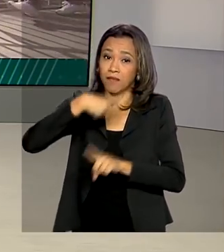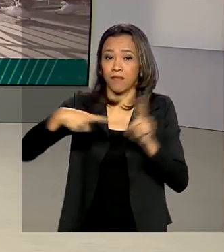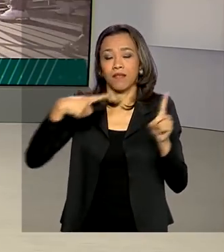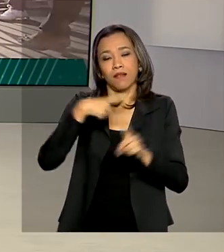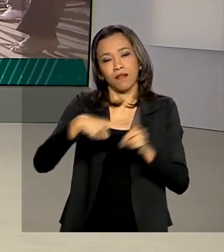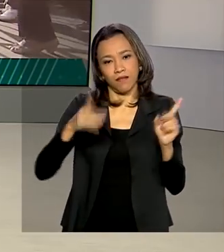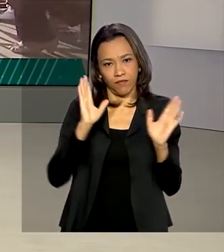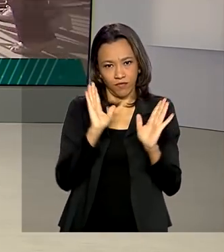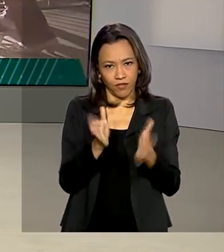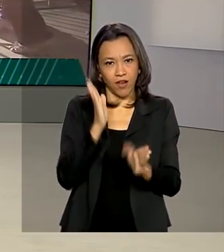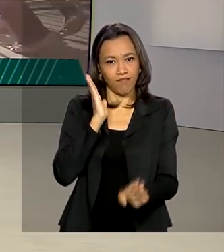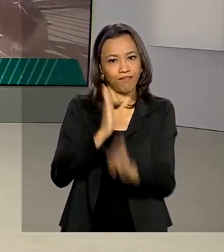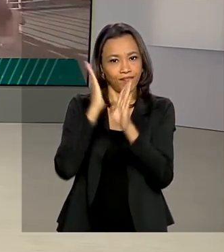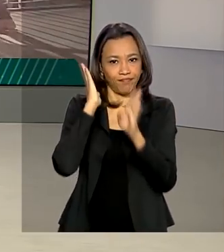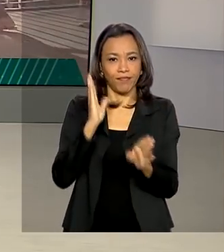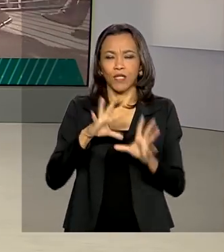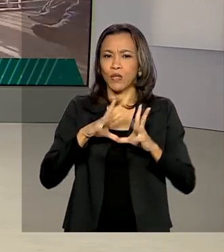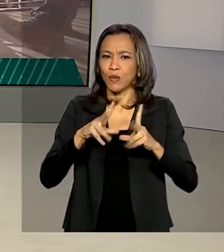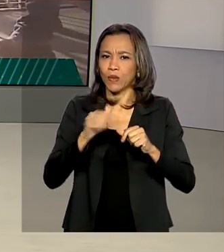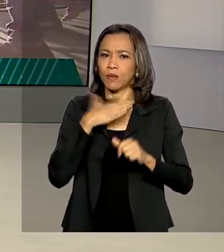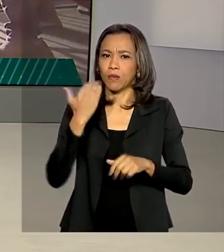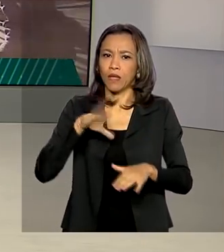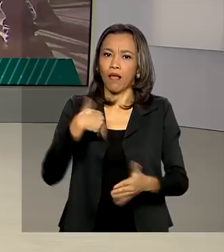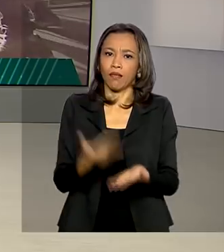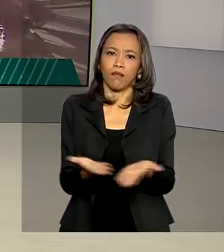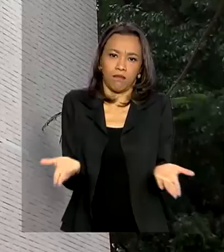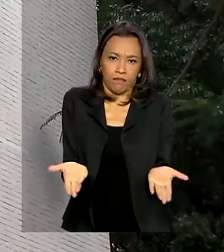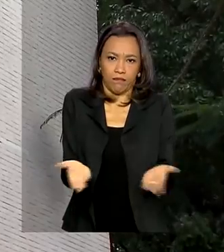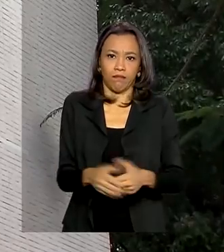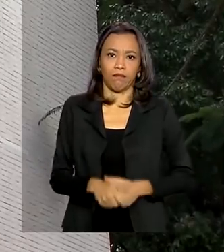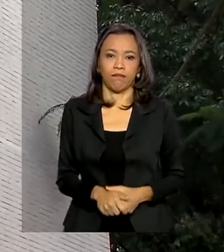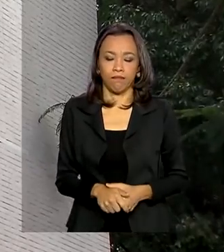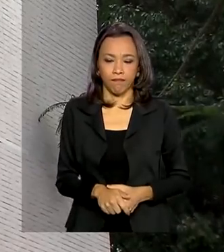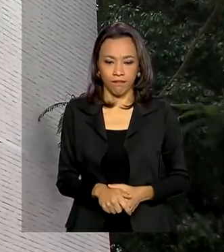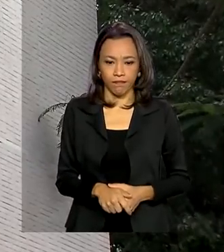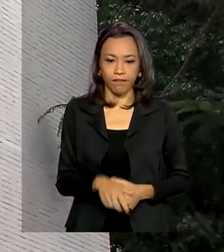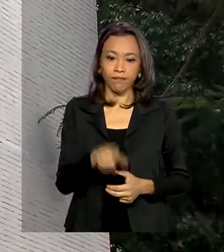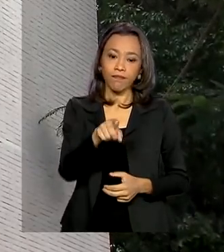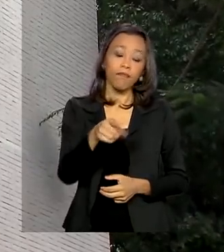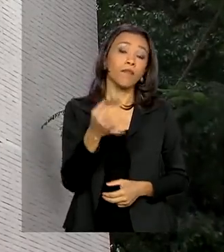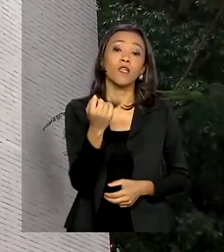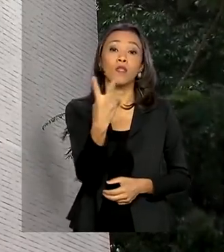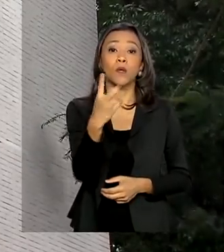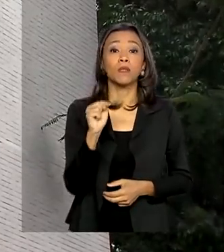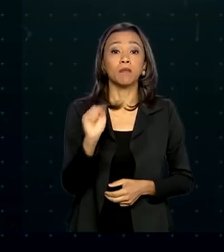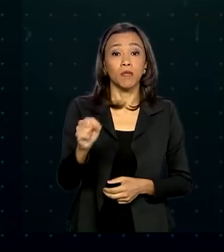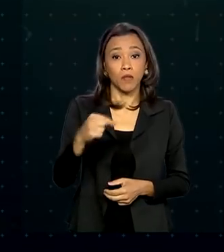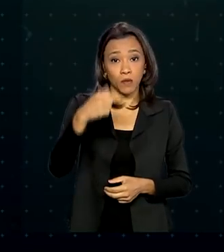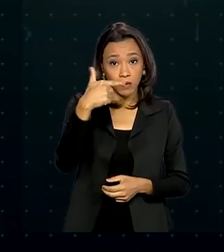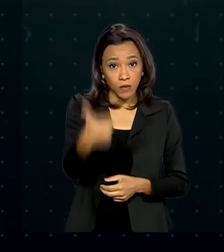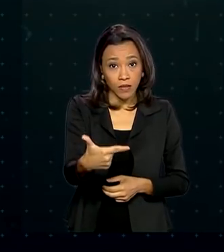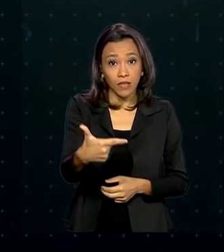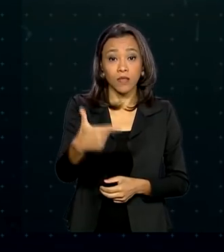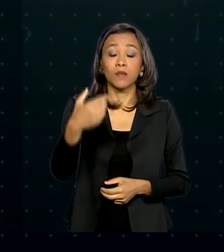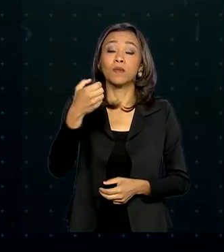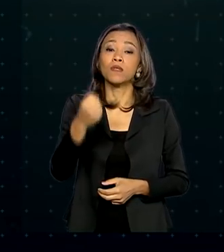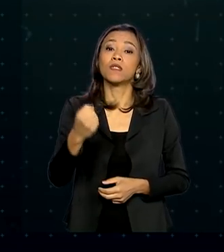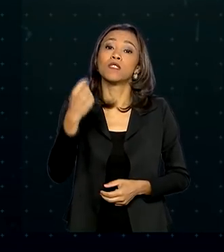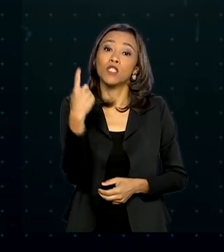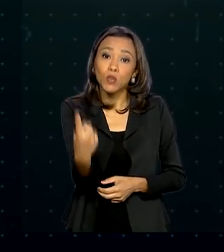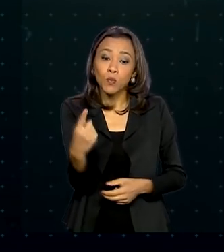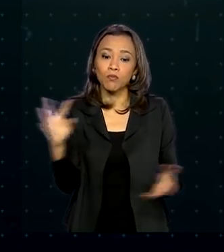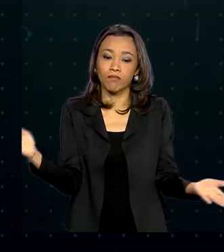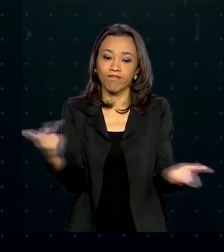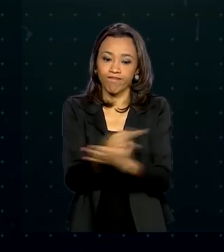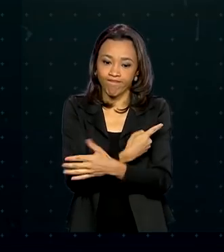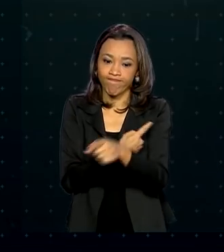confirmações e todos os óbitos até agora. São 2.201 casos confirmados em